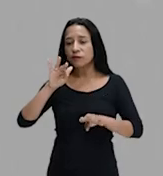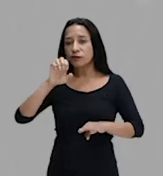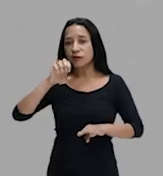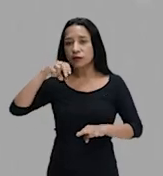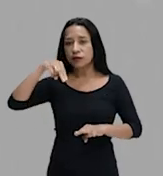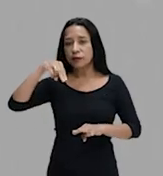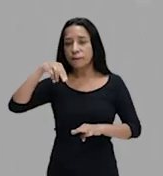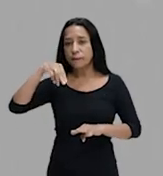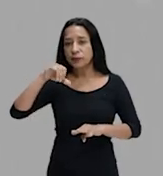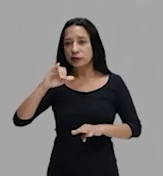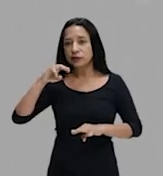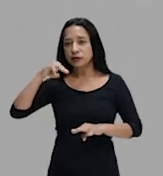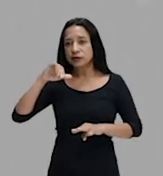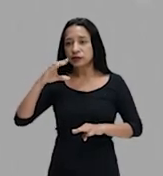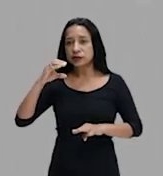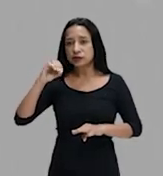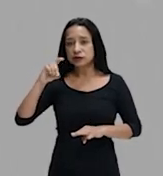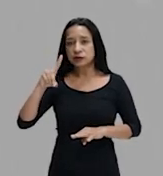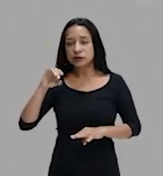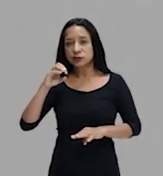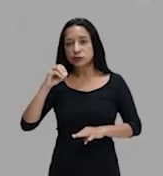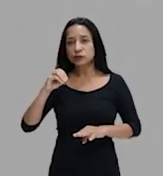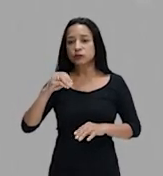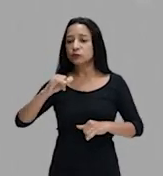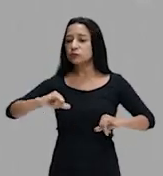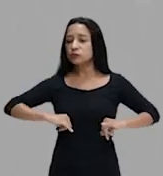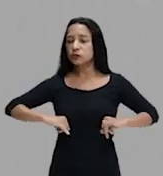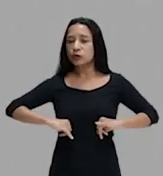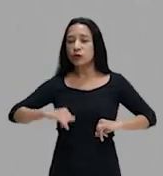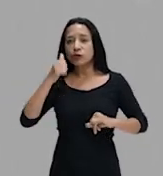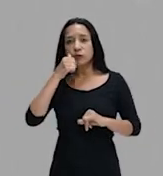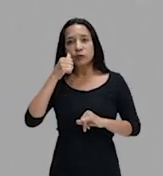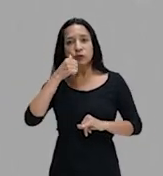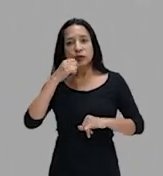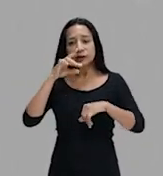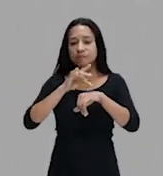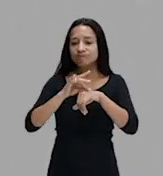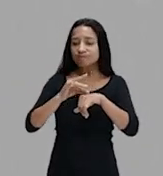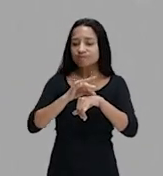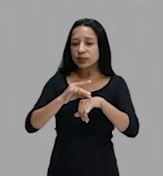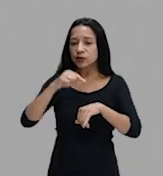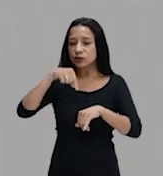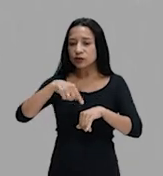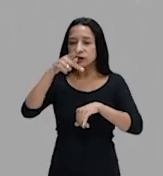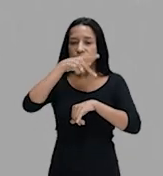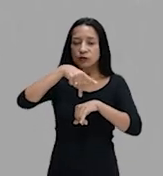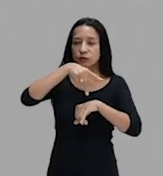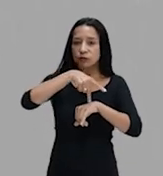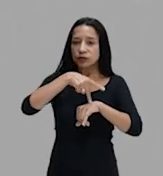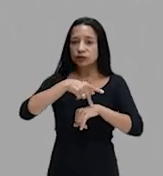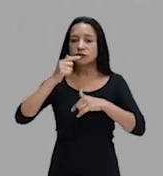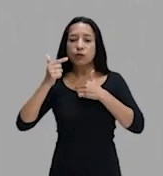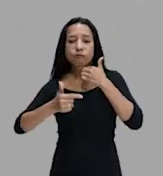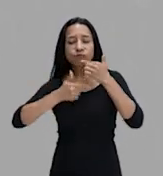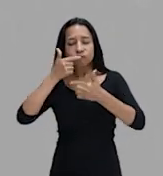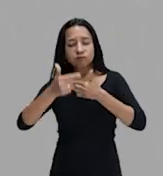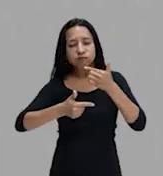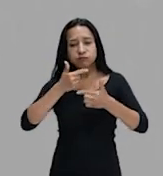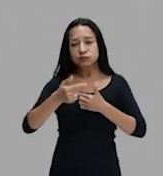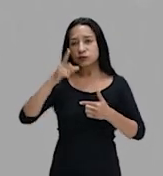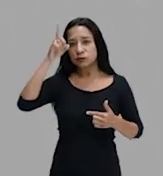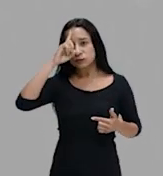principalmente, mulheres pretas, negras, nesse país. Essa luta é uma luta diária,